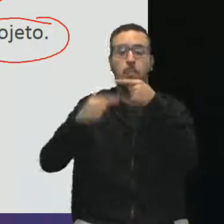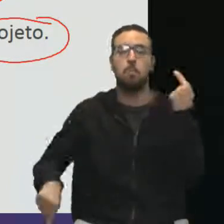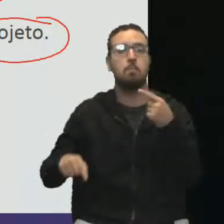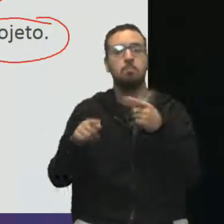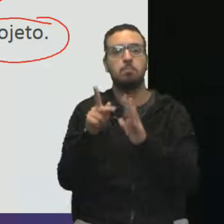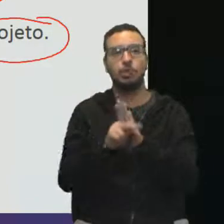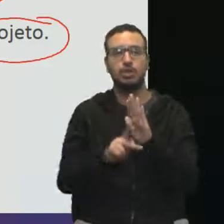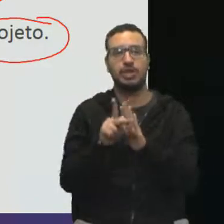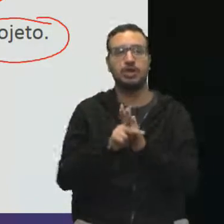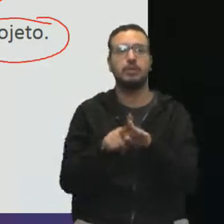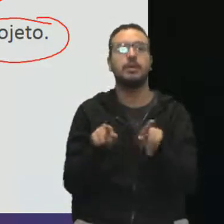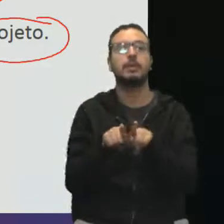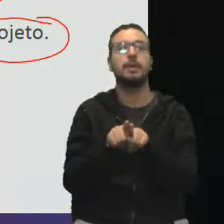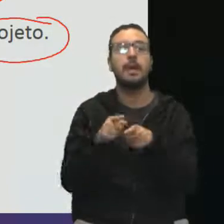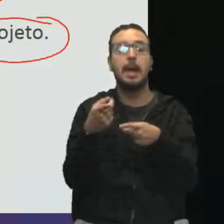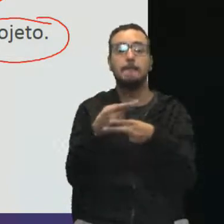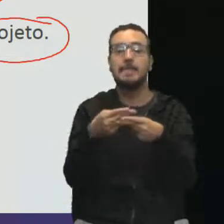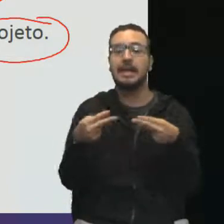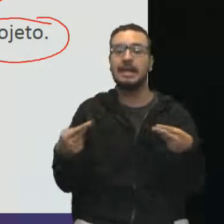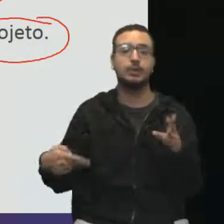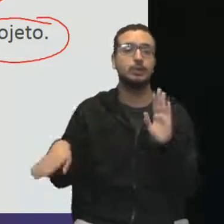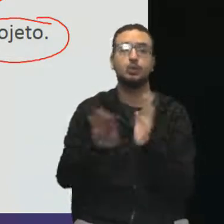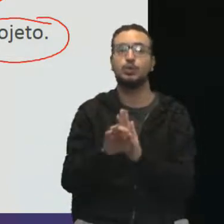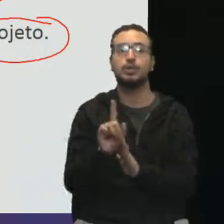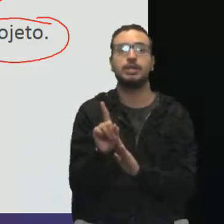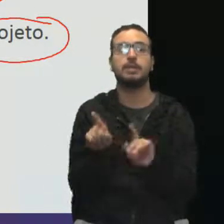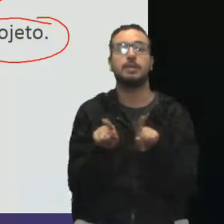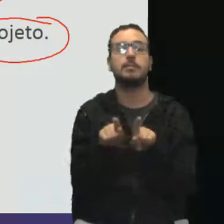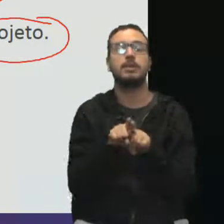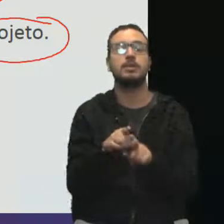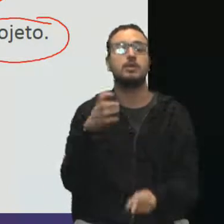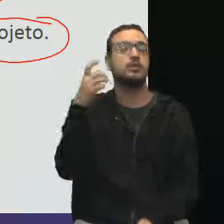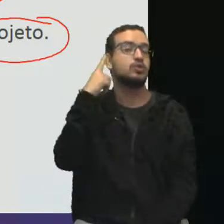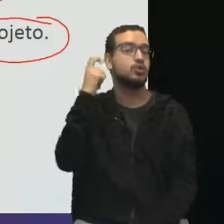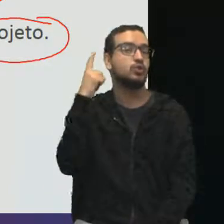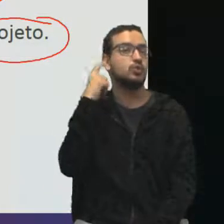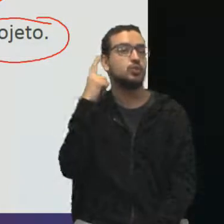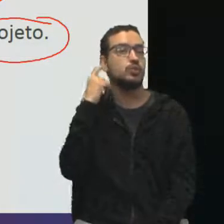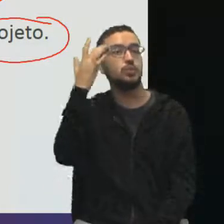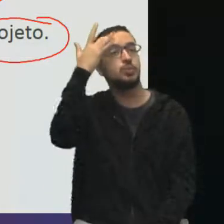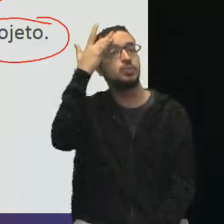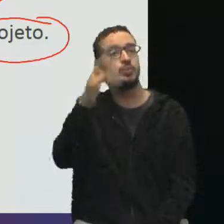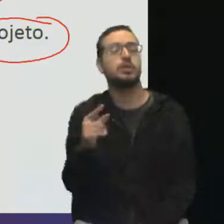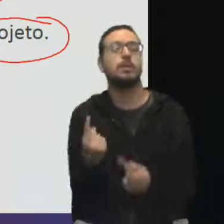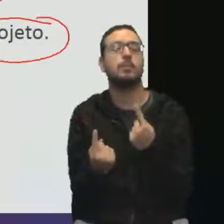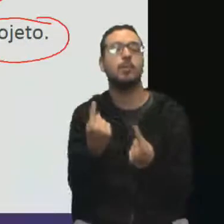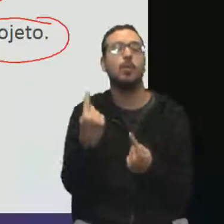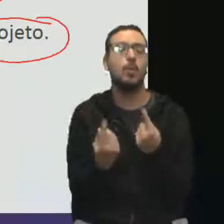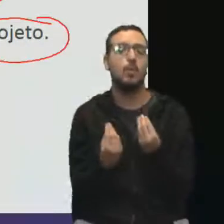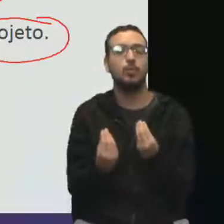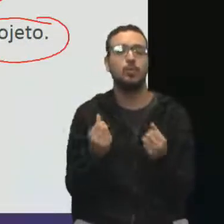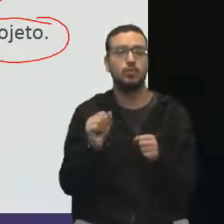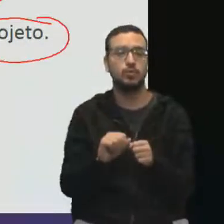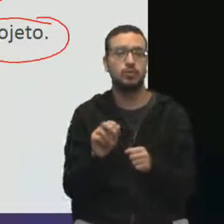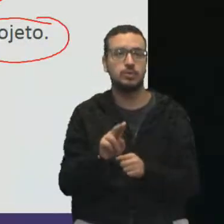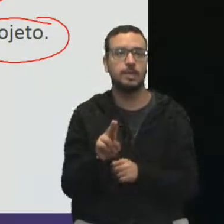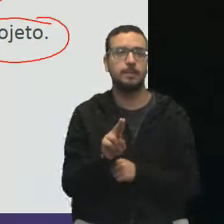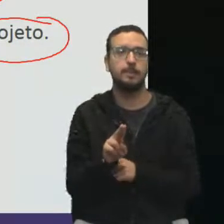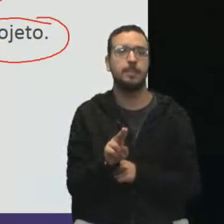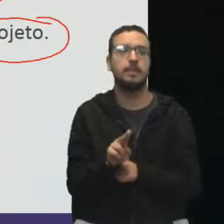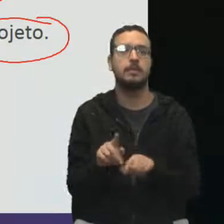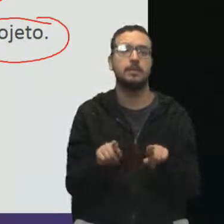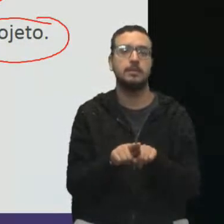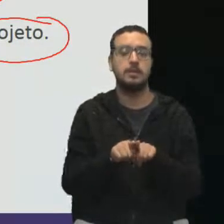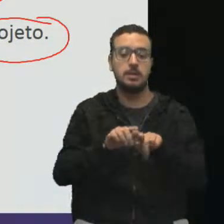não chegam. Os técnicos de som não estão conseguindo saber qual a potência usar. Piso de madeira não chegou.